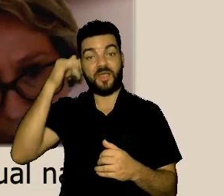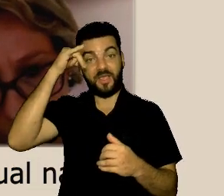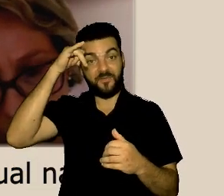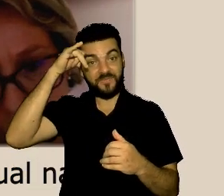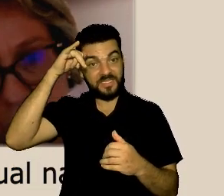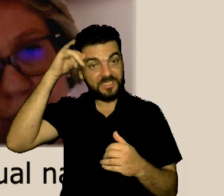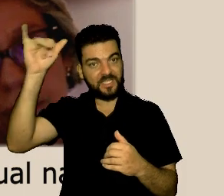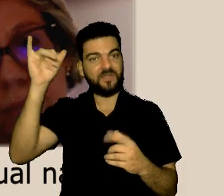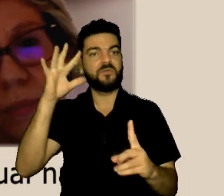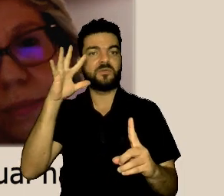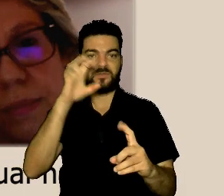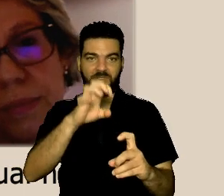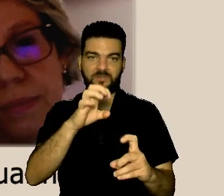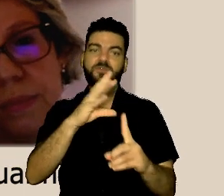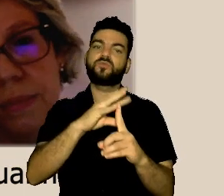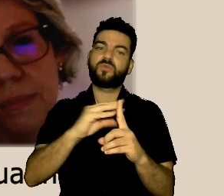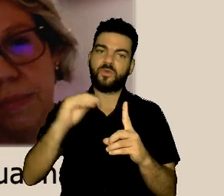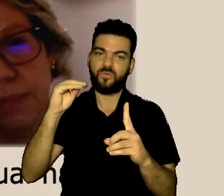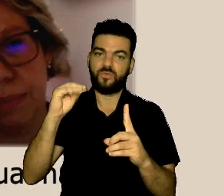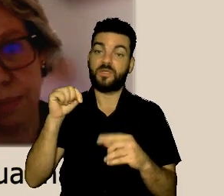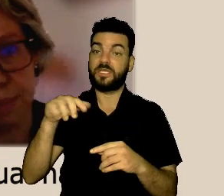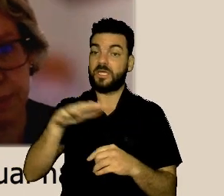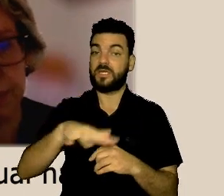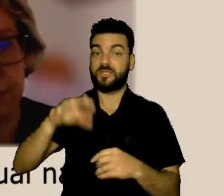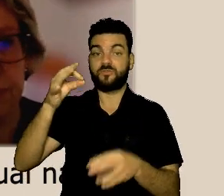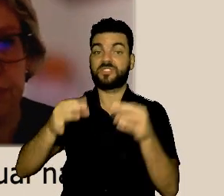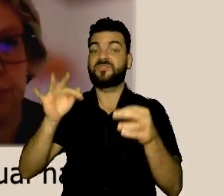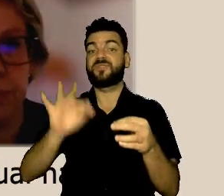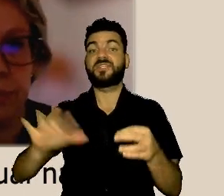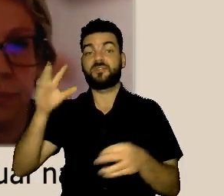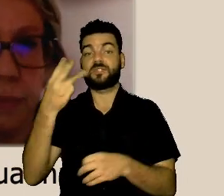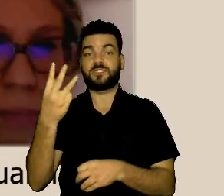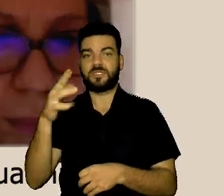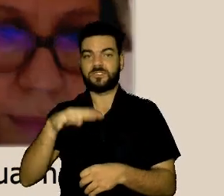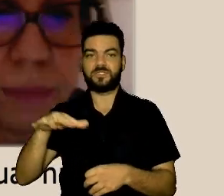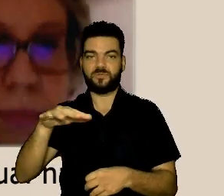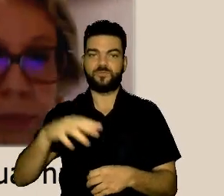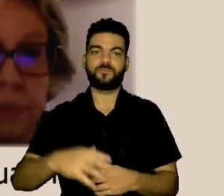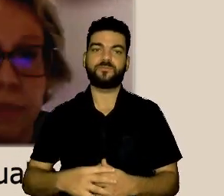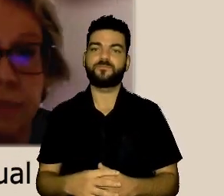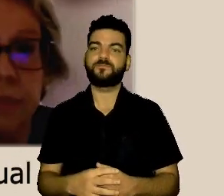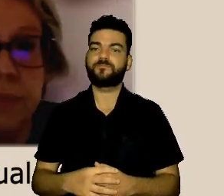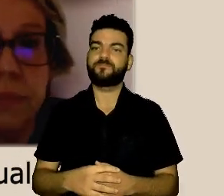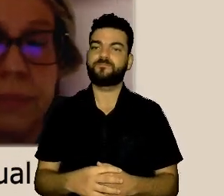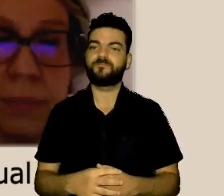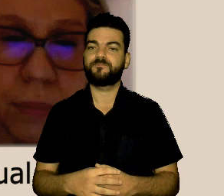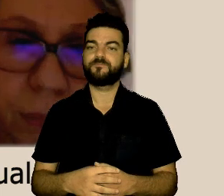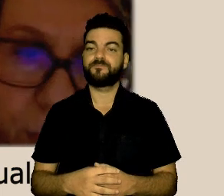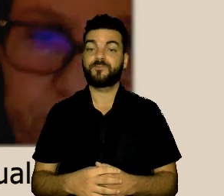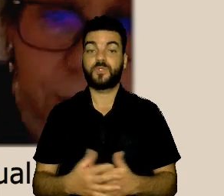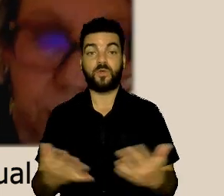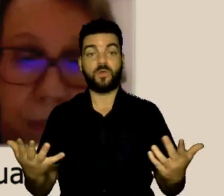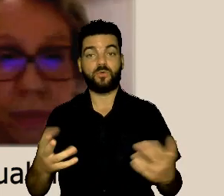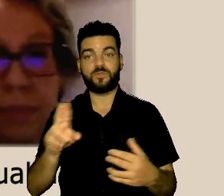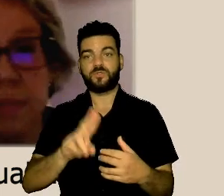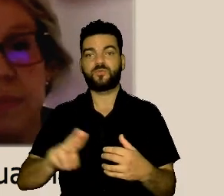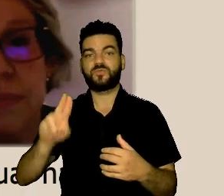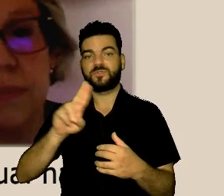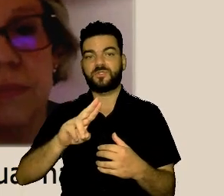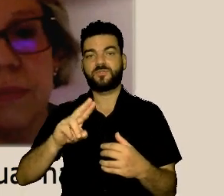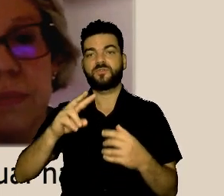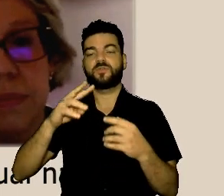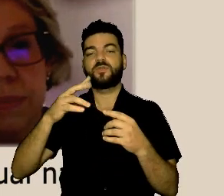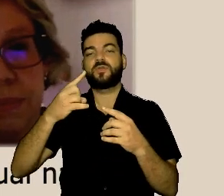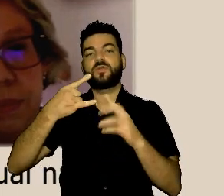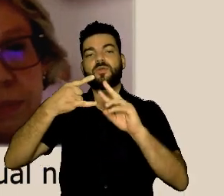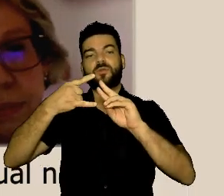Terceira Região. Estamos pela plataforma Microsoft Teams com transmissão ao vivo pelo